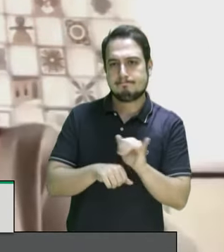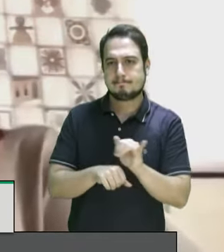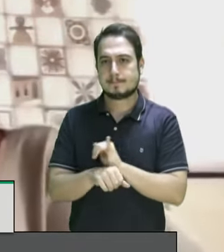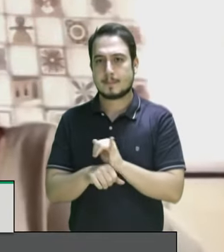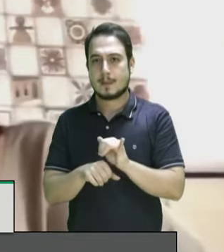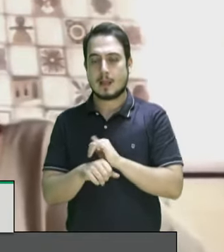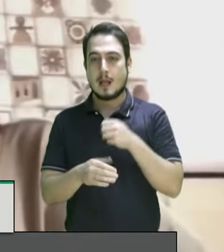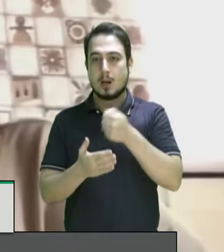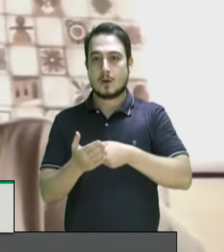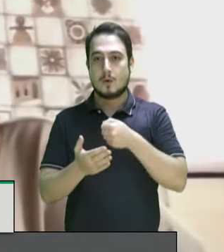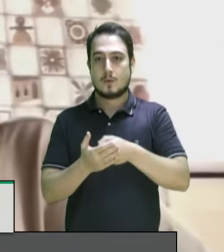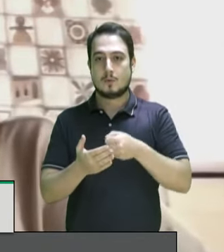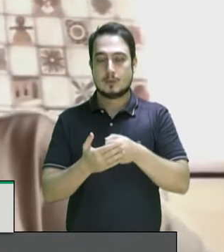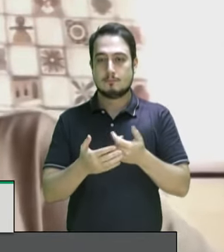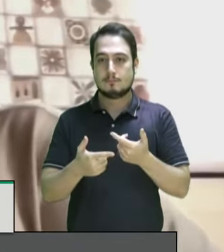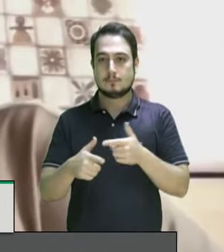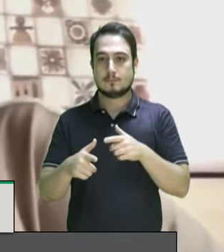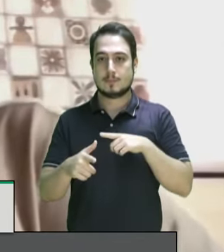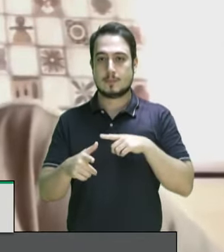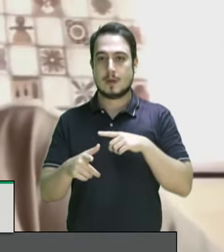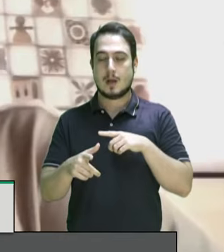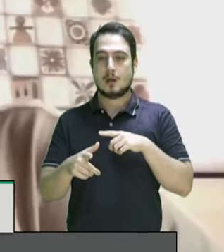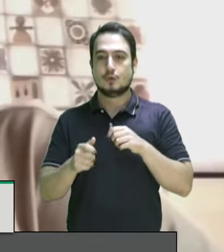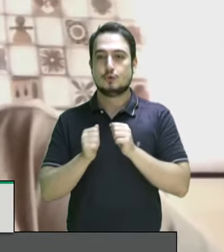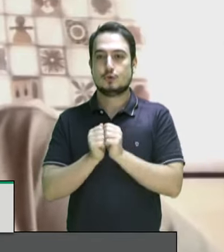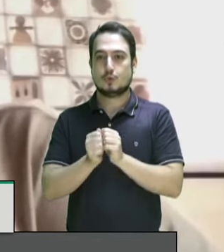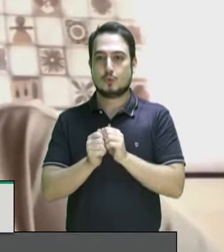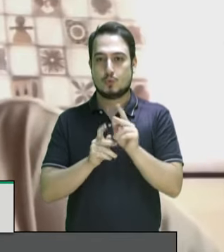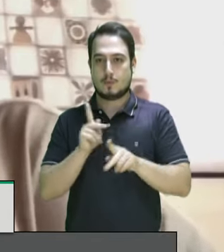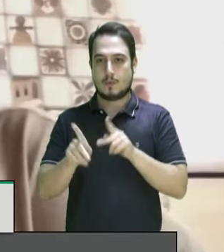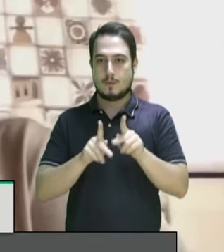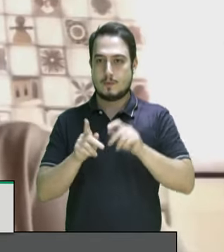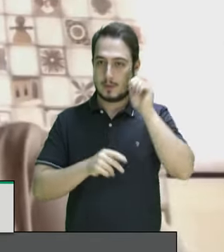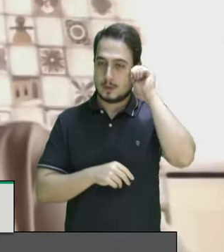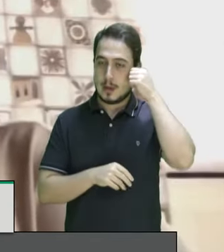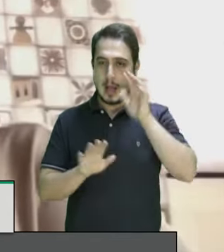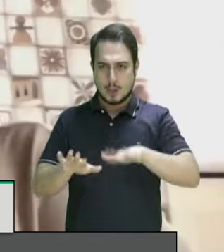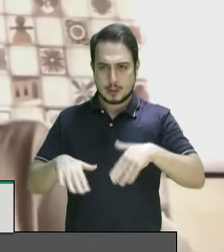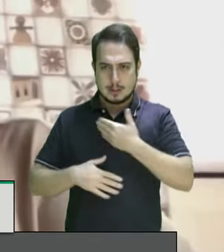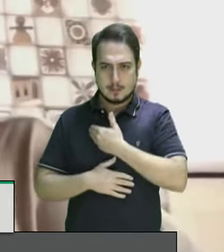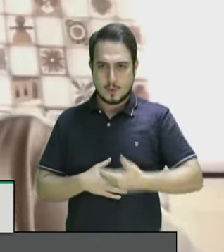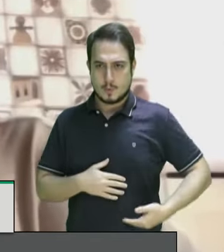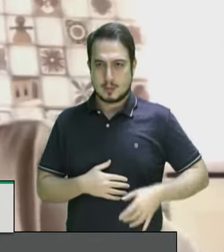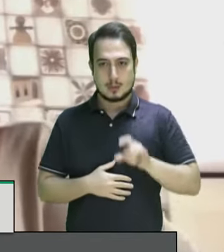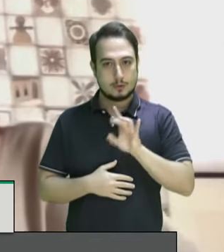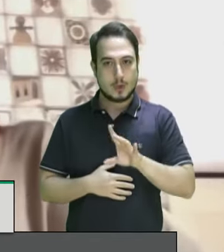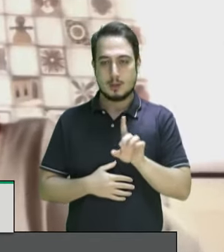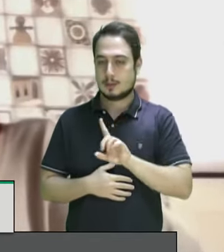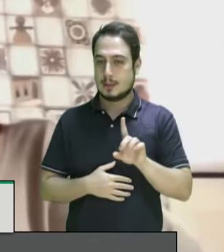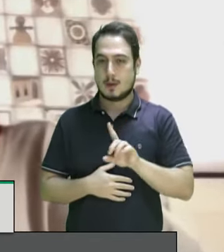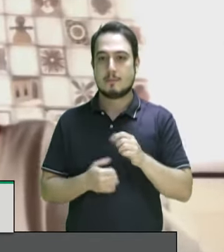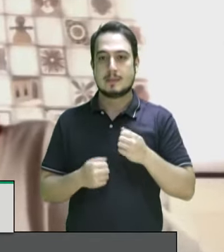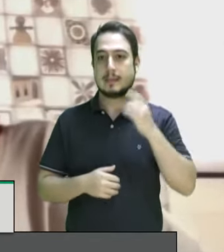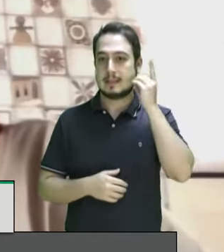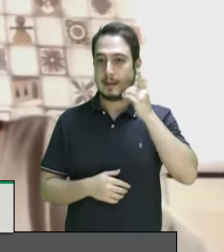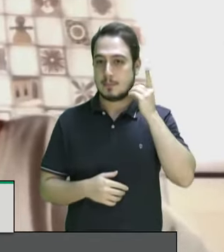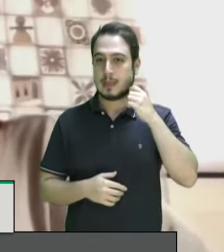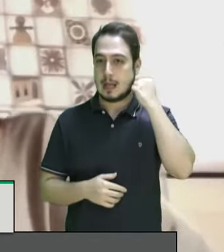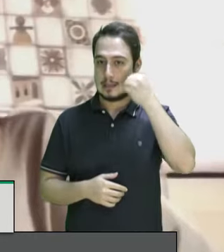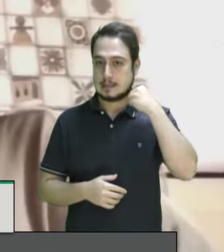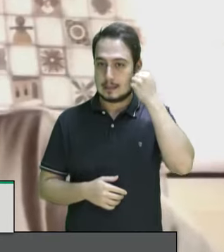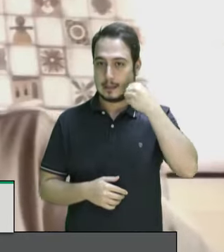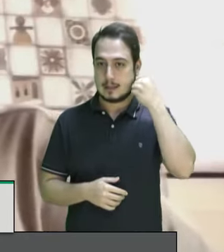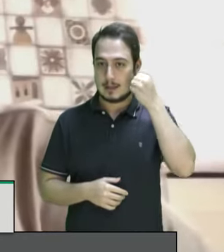população negra não basta audiência pública os deputados federais do Brasil os senadores que são todos eleitos